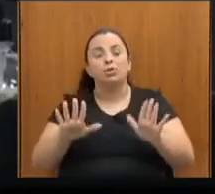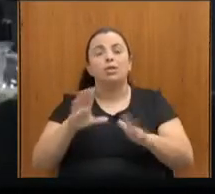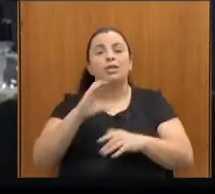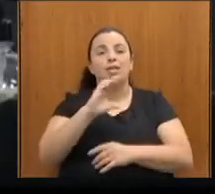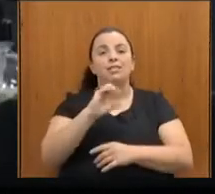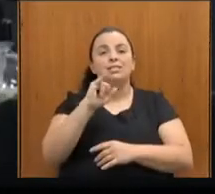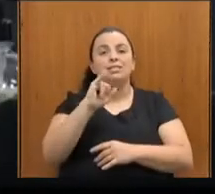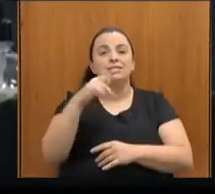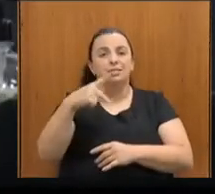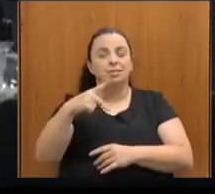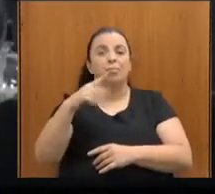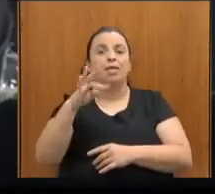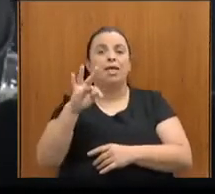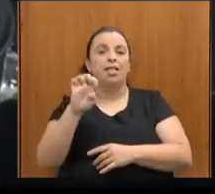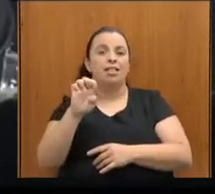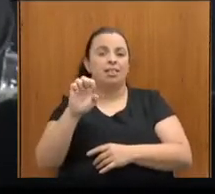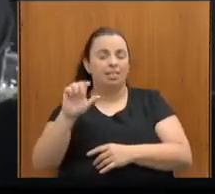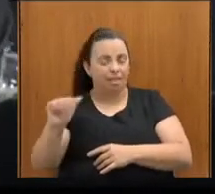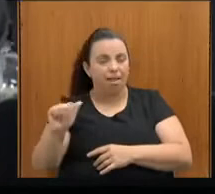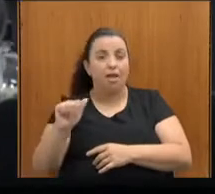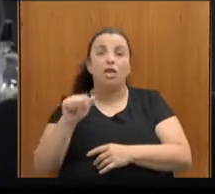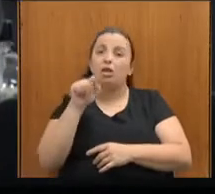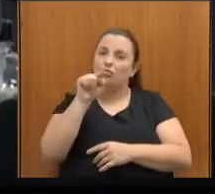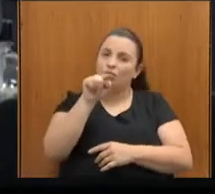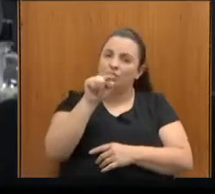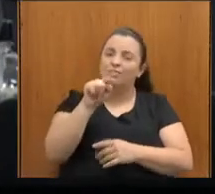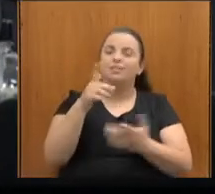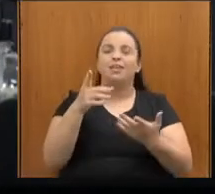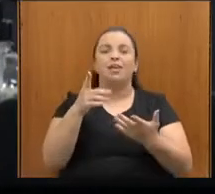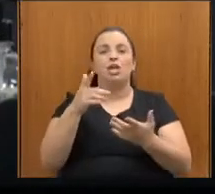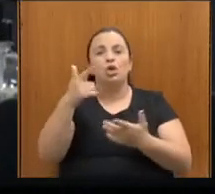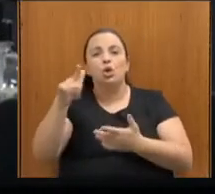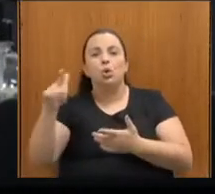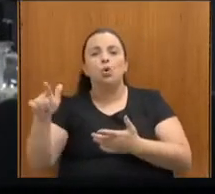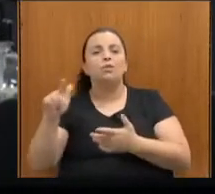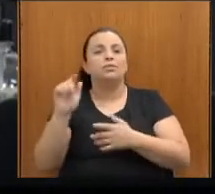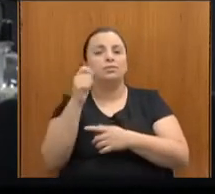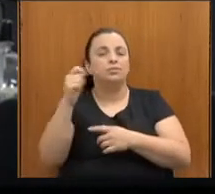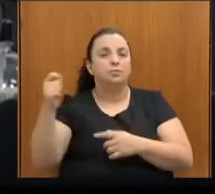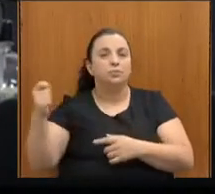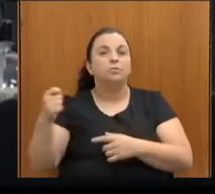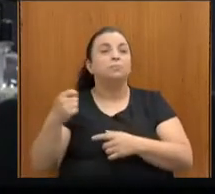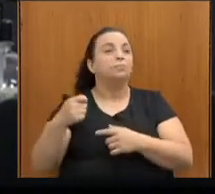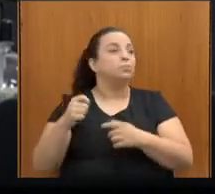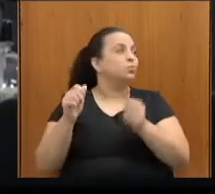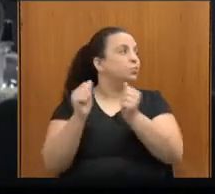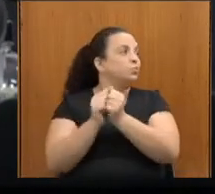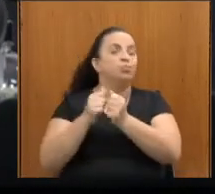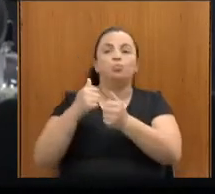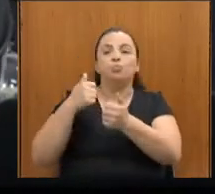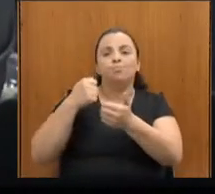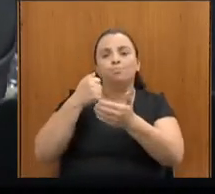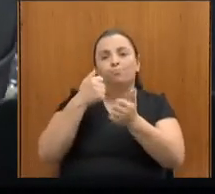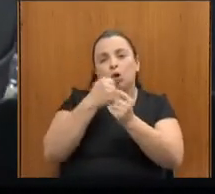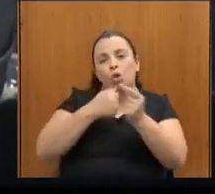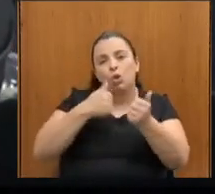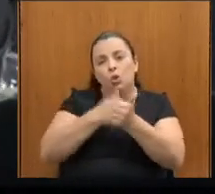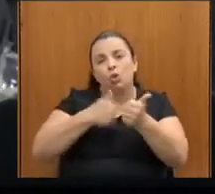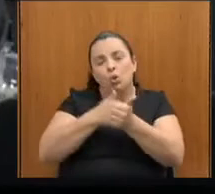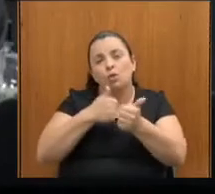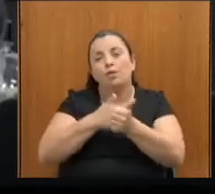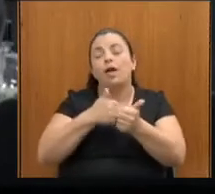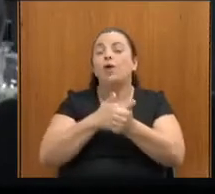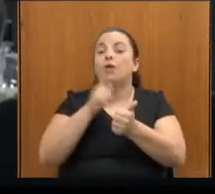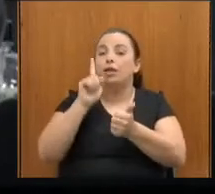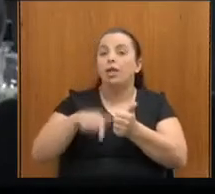Cíntia, todos da Zateia, e todas as associações lutaram muito e é uma conquista coletiva.